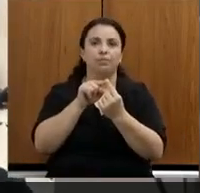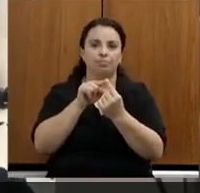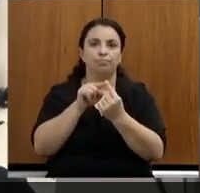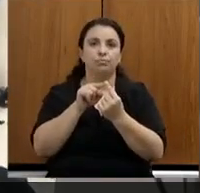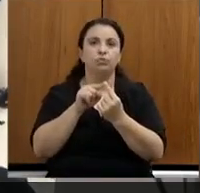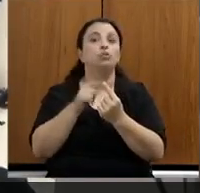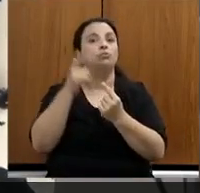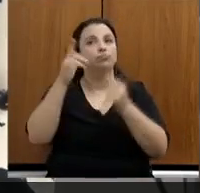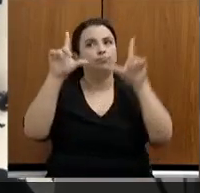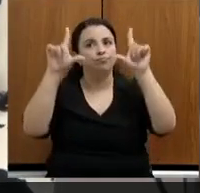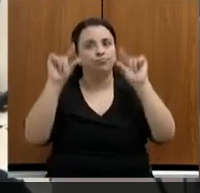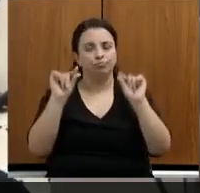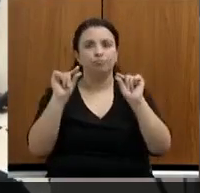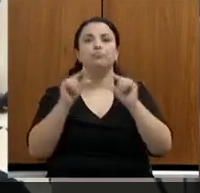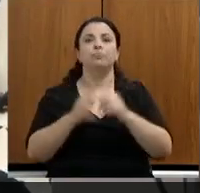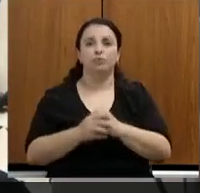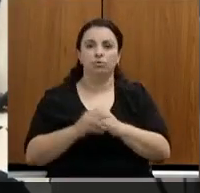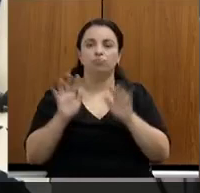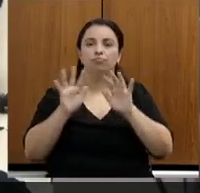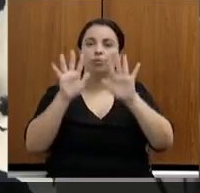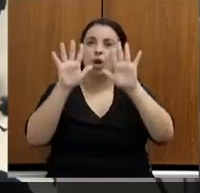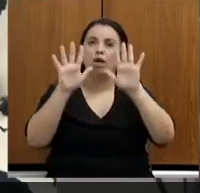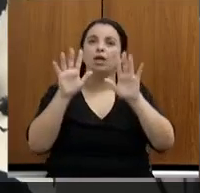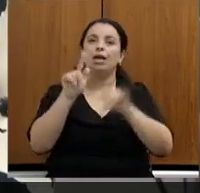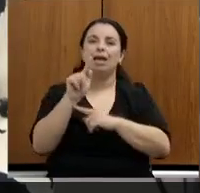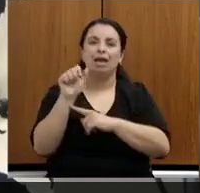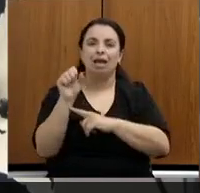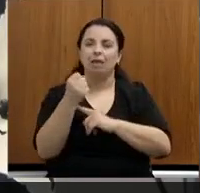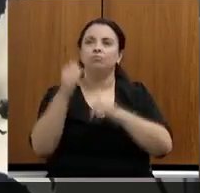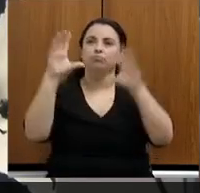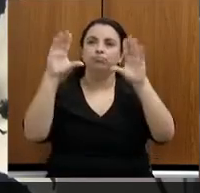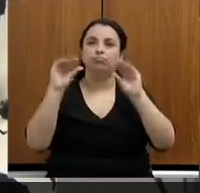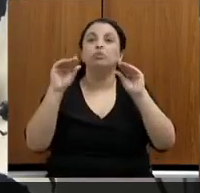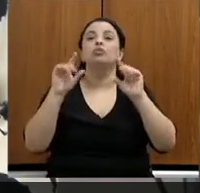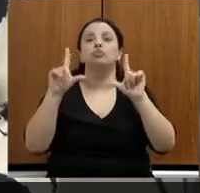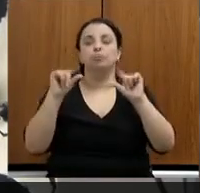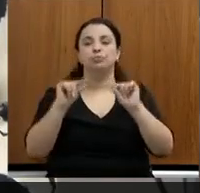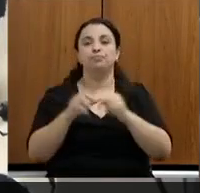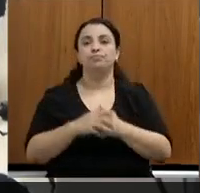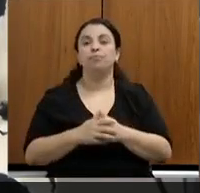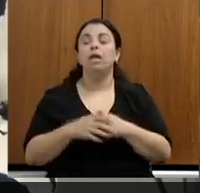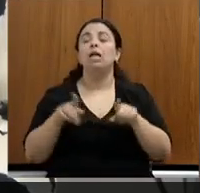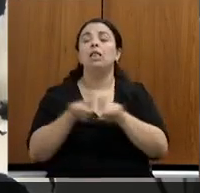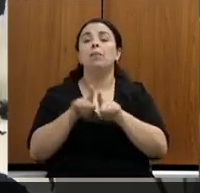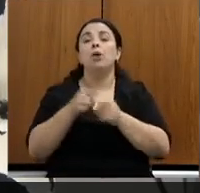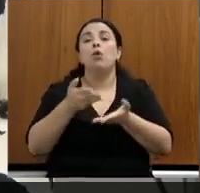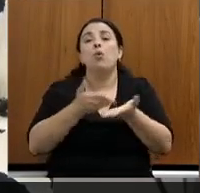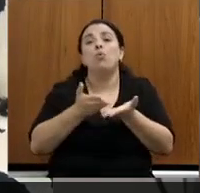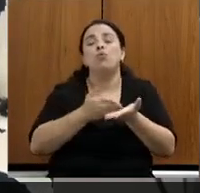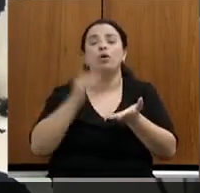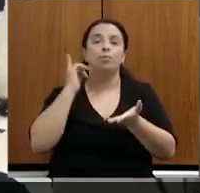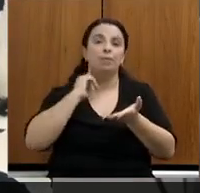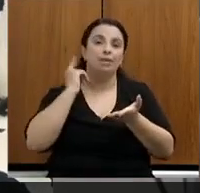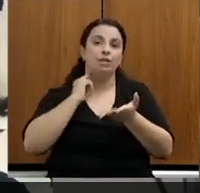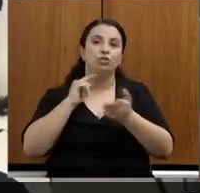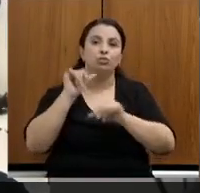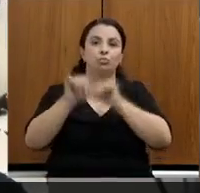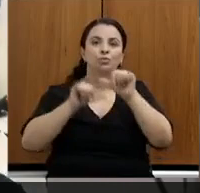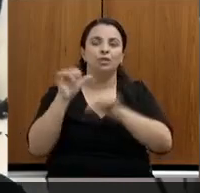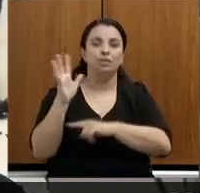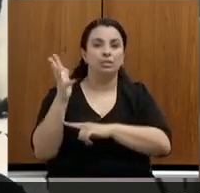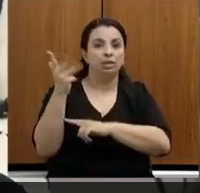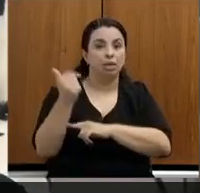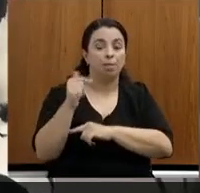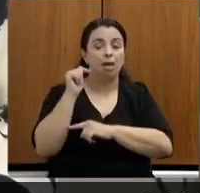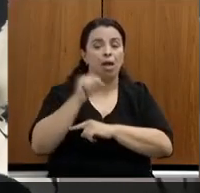Instituímos também, ele estava desmobilizado há algum tempo, o Fórum Mineiro de Energias e Mudanças Climáticas, que é um fórum que tem o